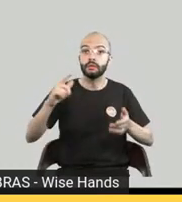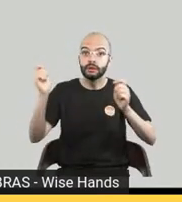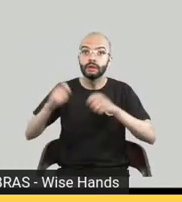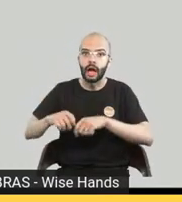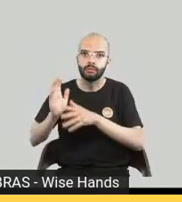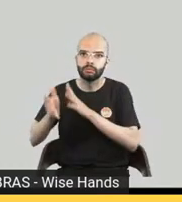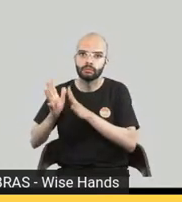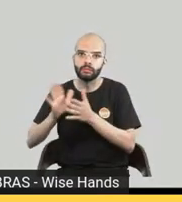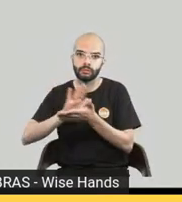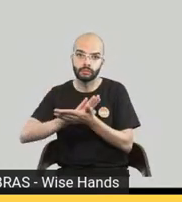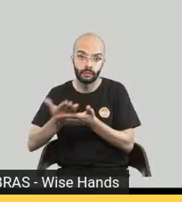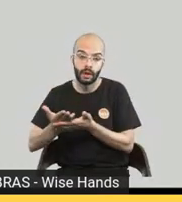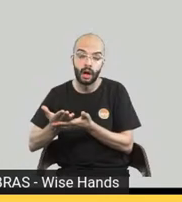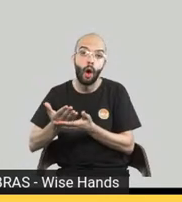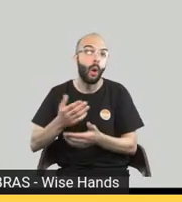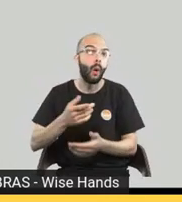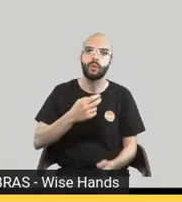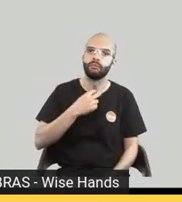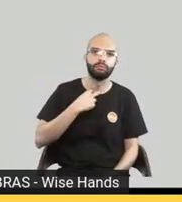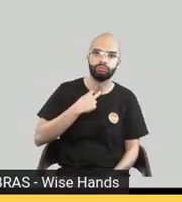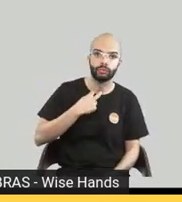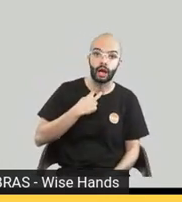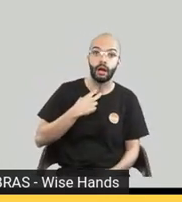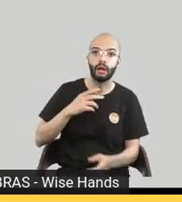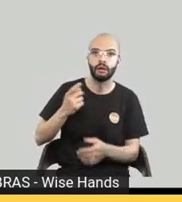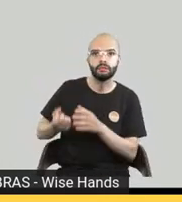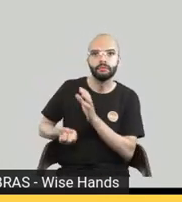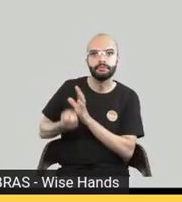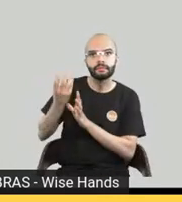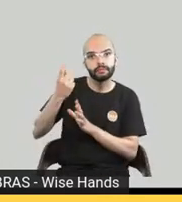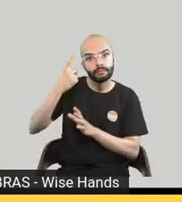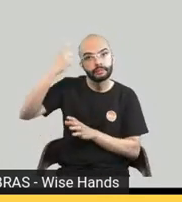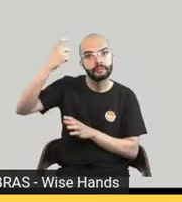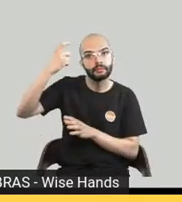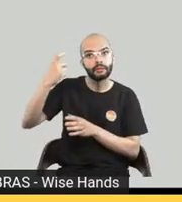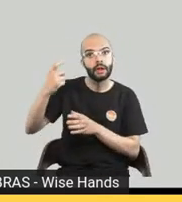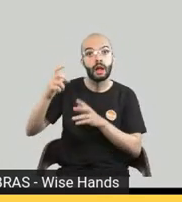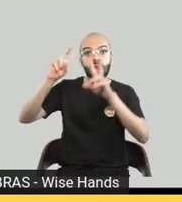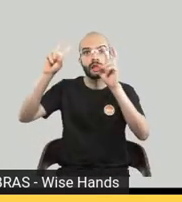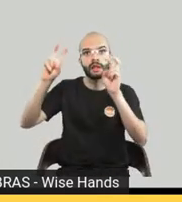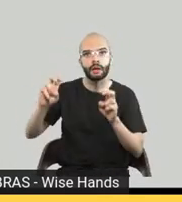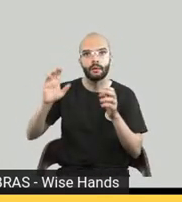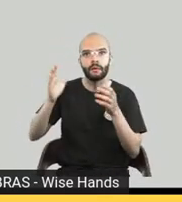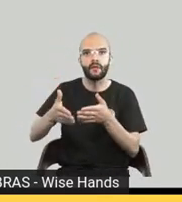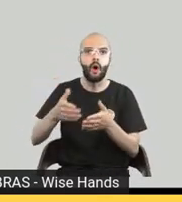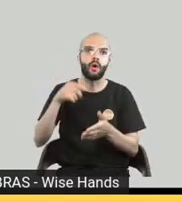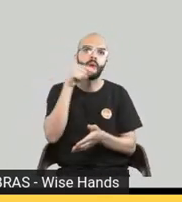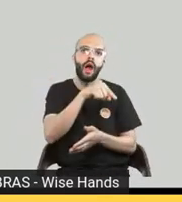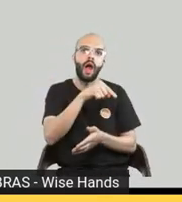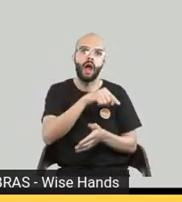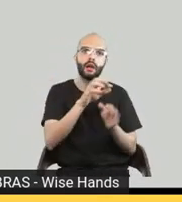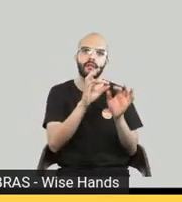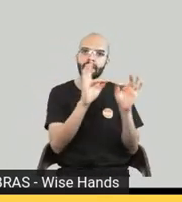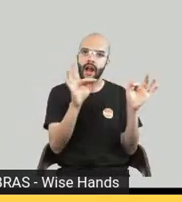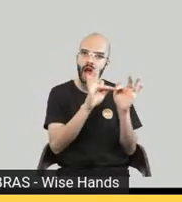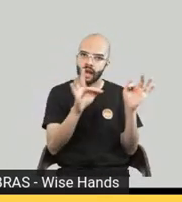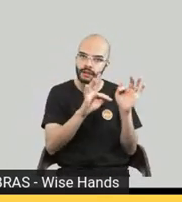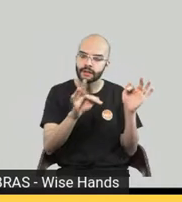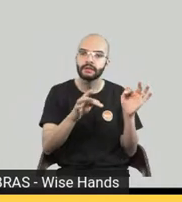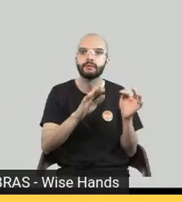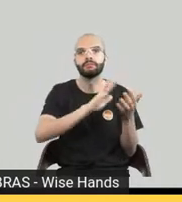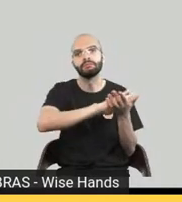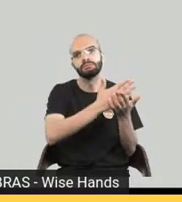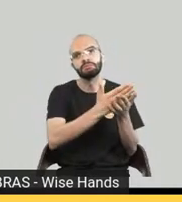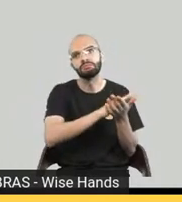de sinais né e a partir daí é feita essa gravação e basicamente é um processo que